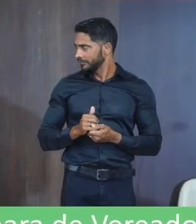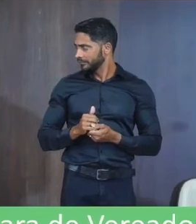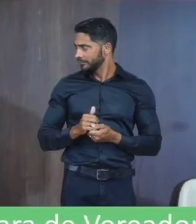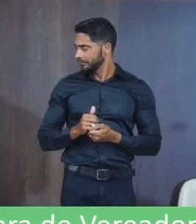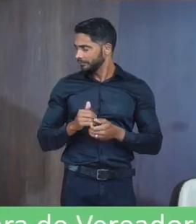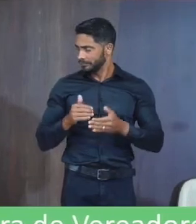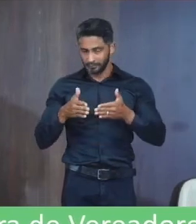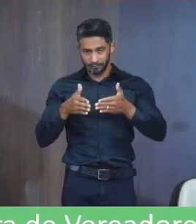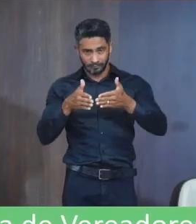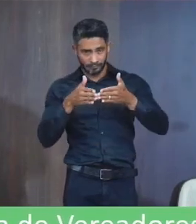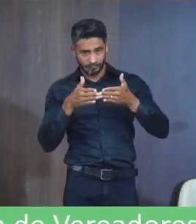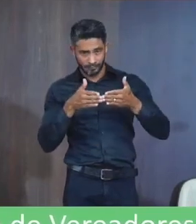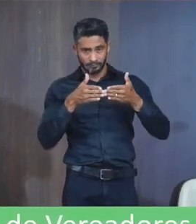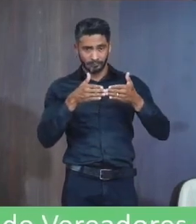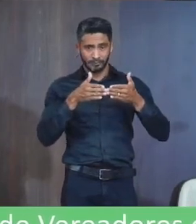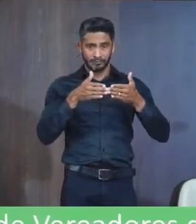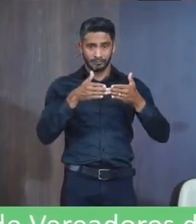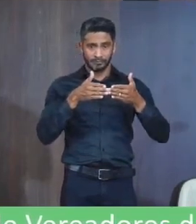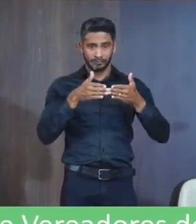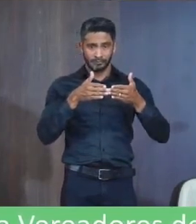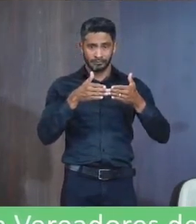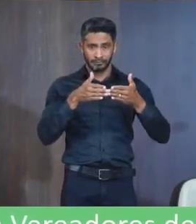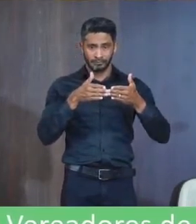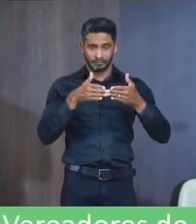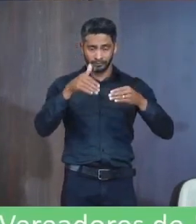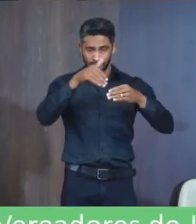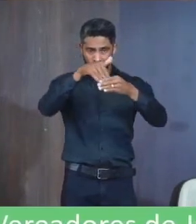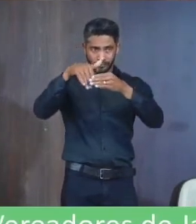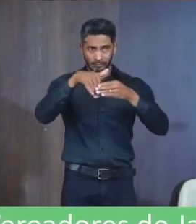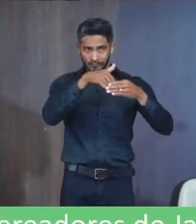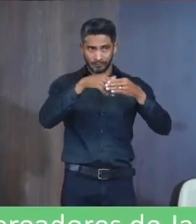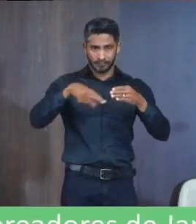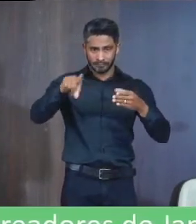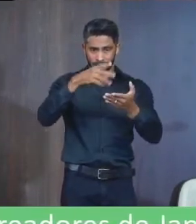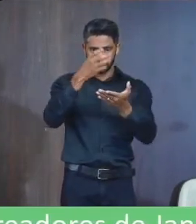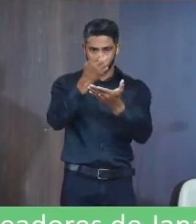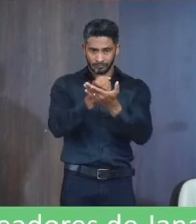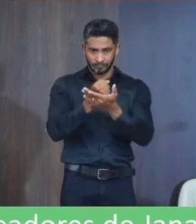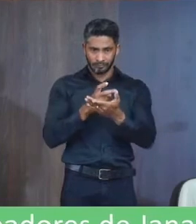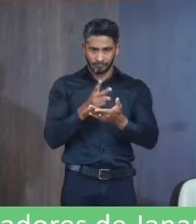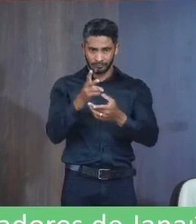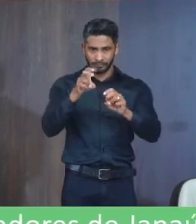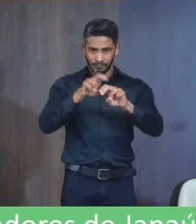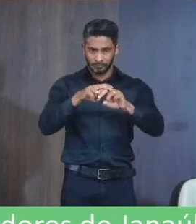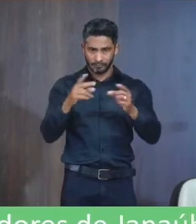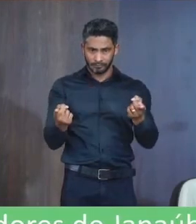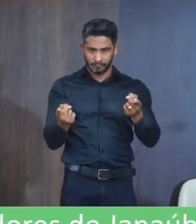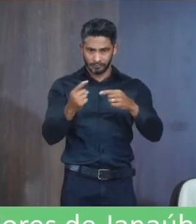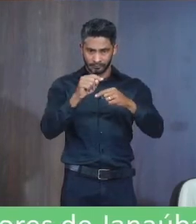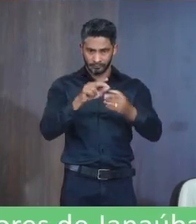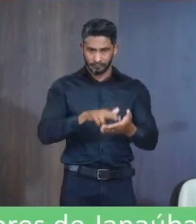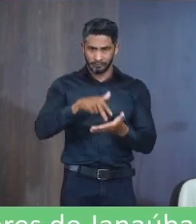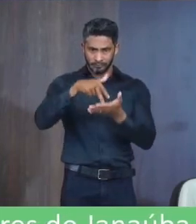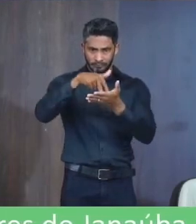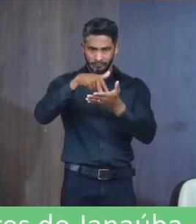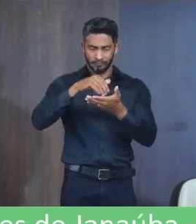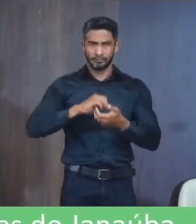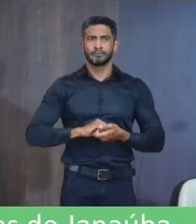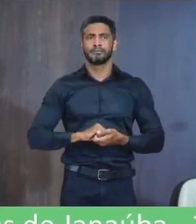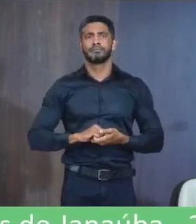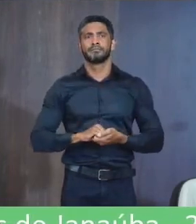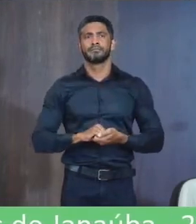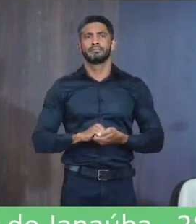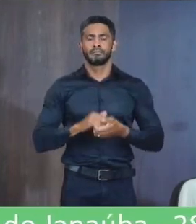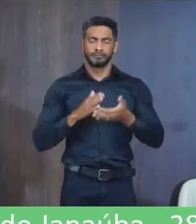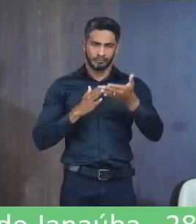Os requerimentos Estão Está em votação Quem for a favor Permanece sentado Quem for contra Que se levante